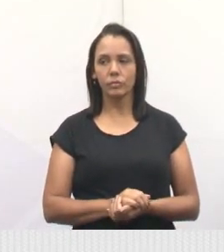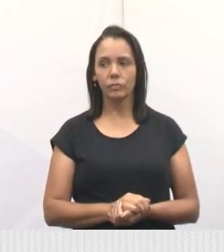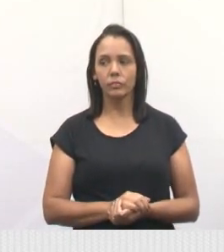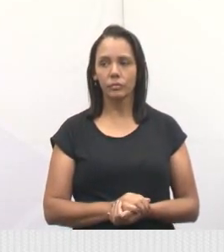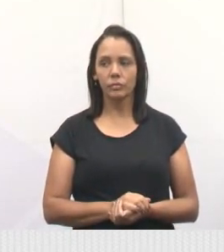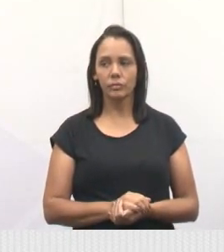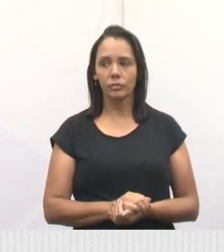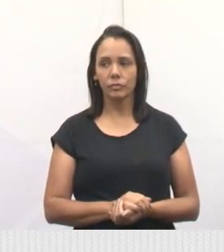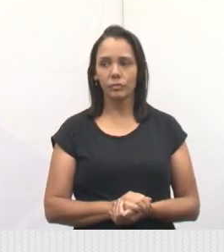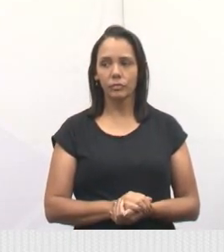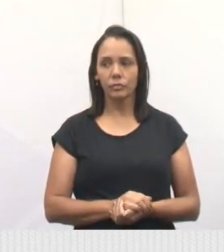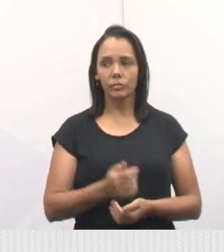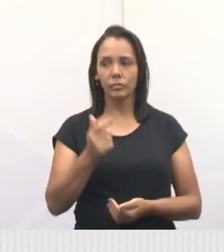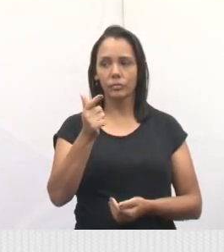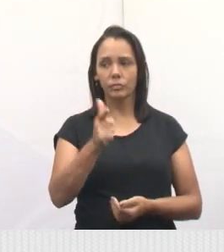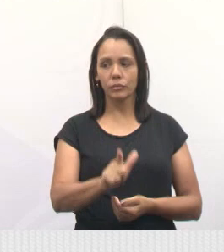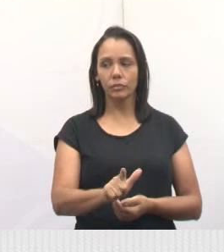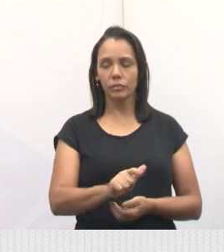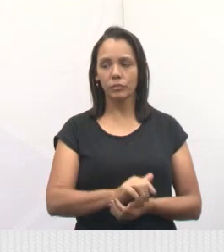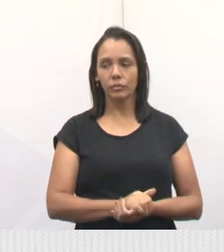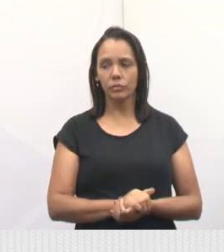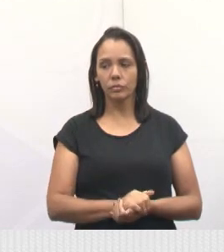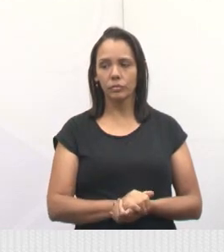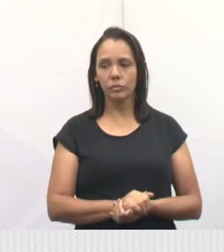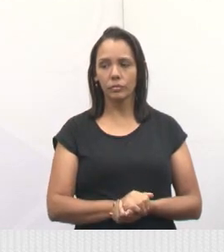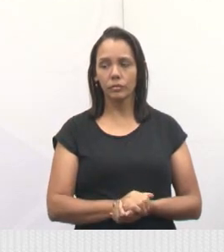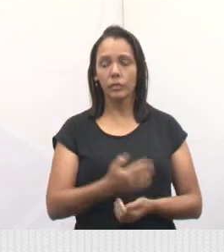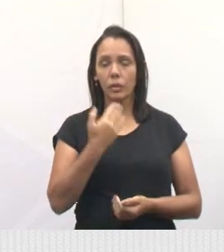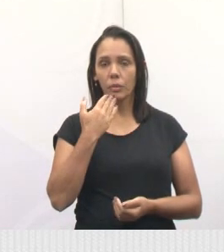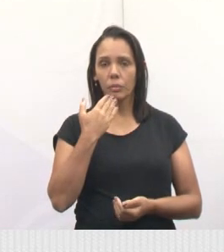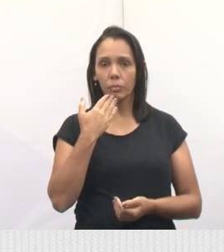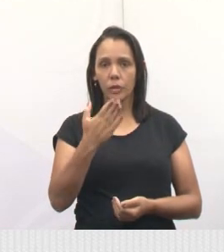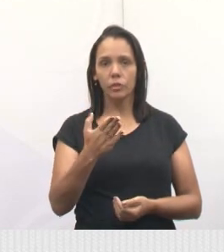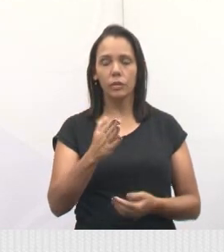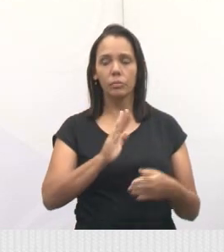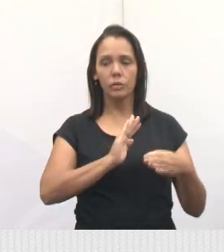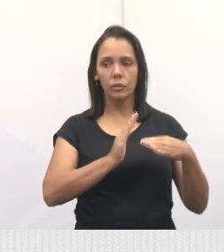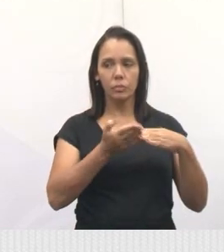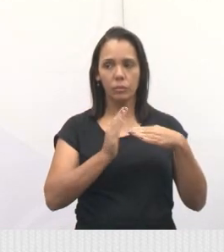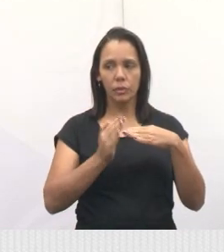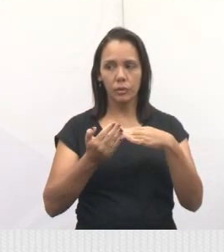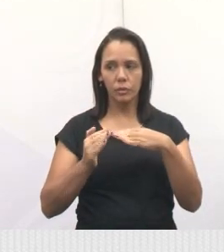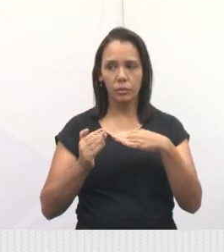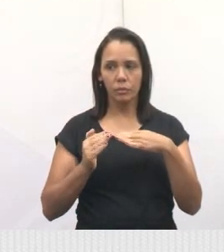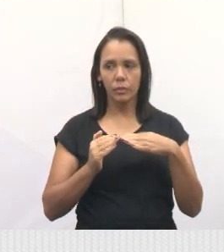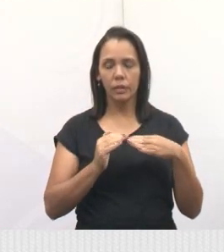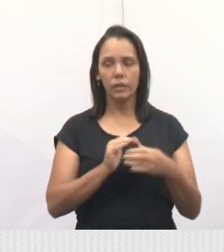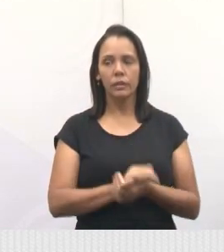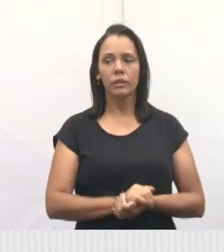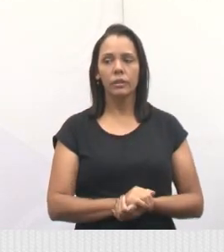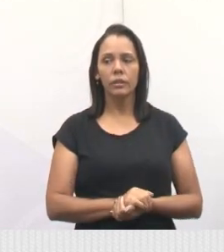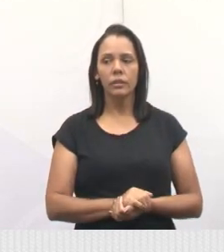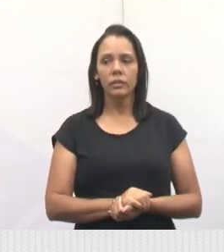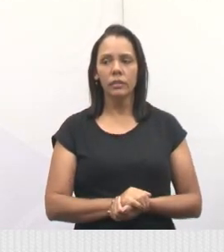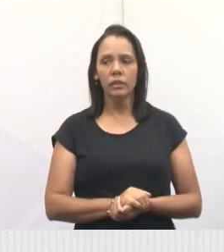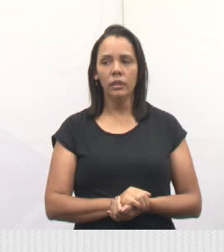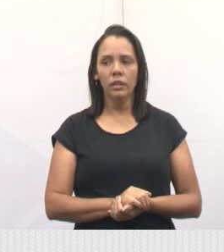Gente, o outro slide. Fizemos algumas solicitações em alguns bairros, né? Essa semana, lá no Jardim Spare.